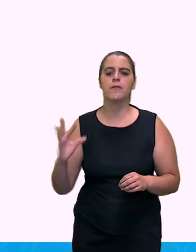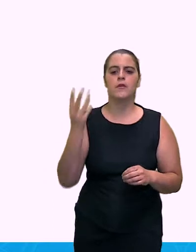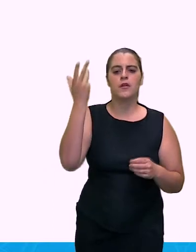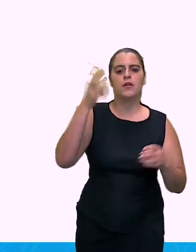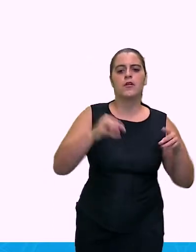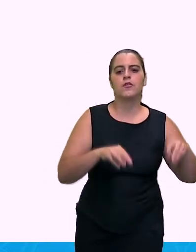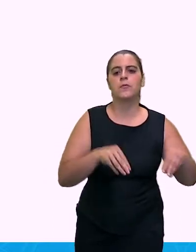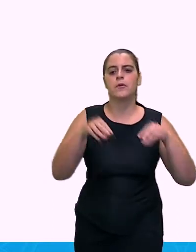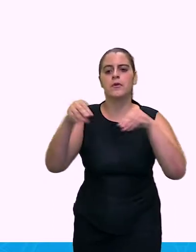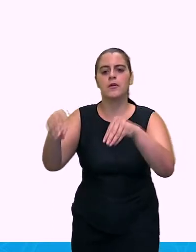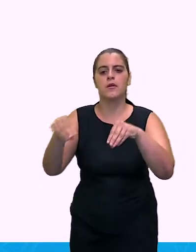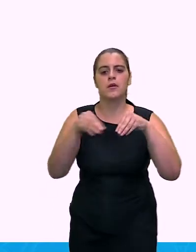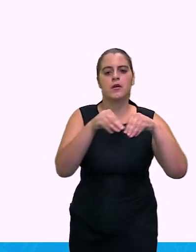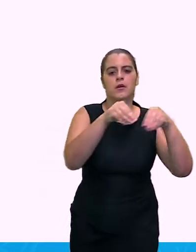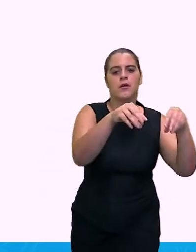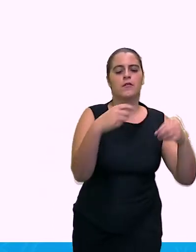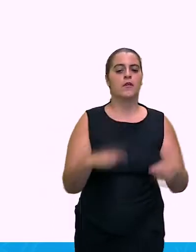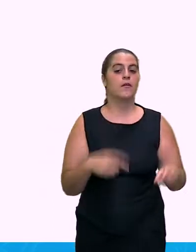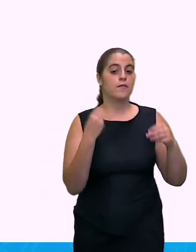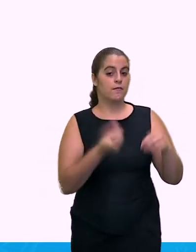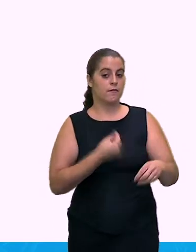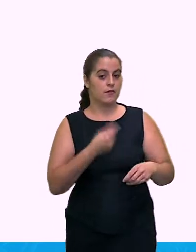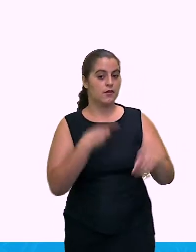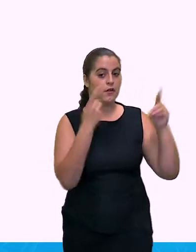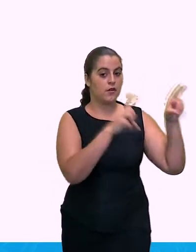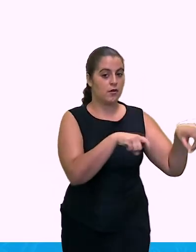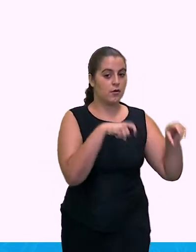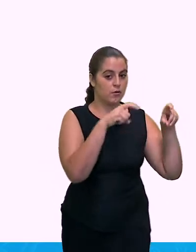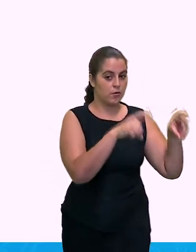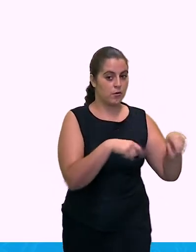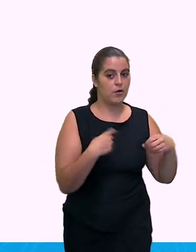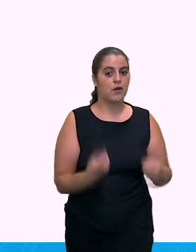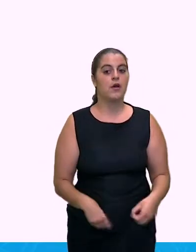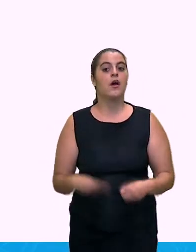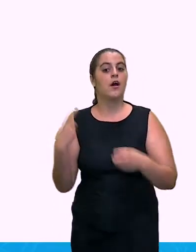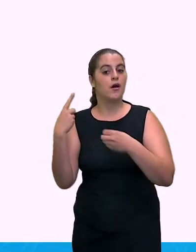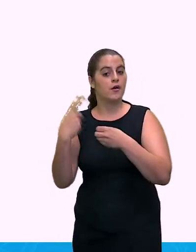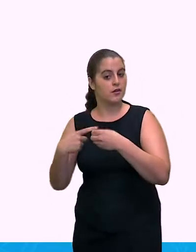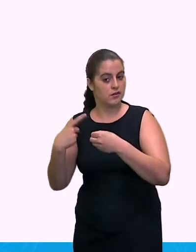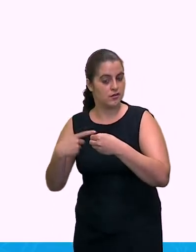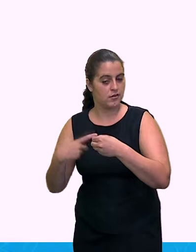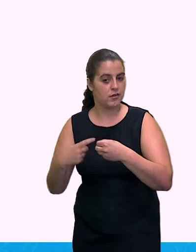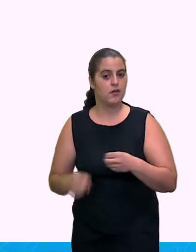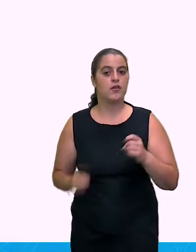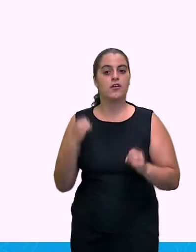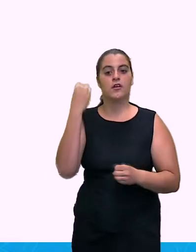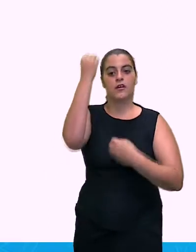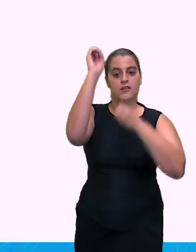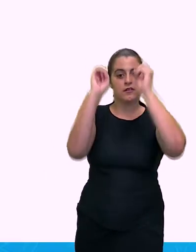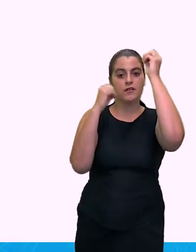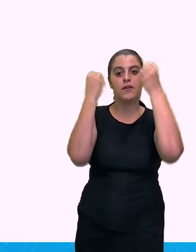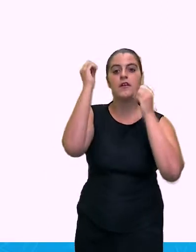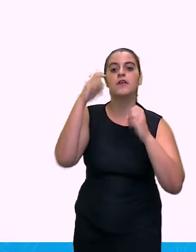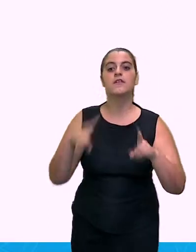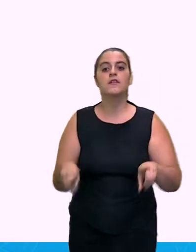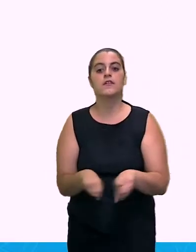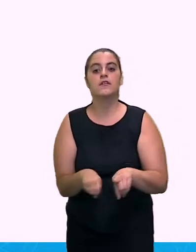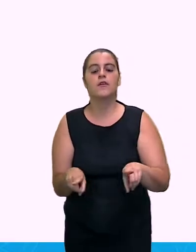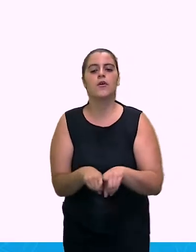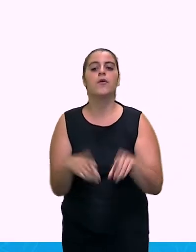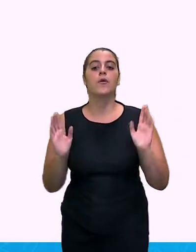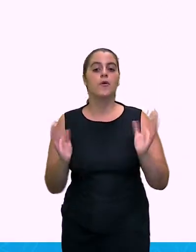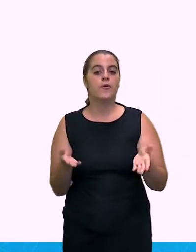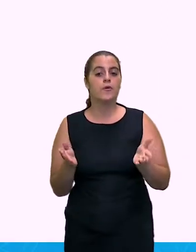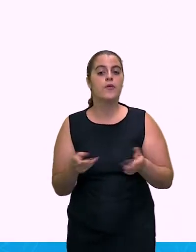migratórios, vida rural, vida urbana, desmatamentos, estabelecimentos de grandes empresas. Hoje a gente vai